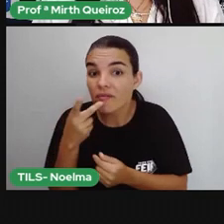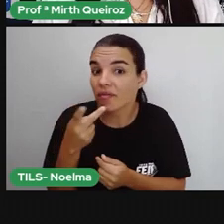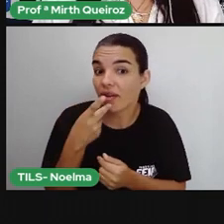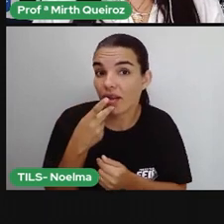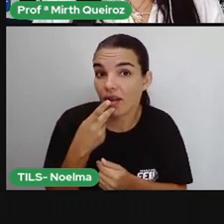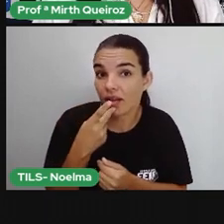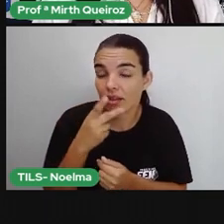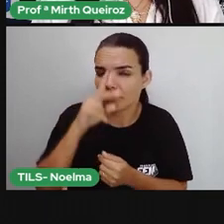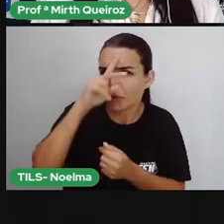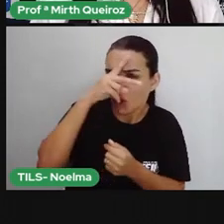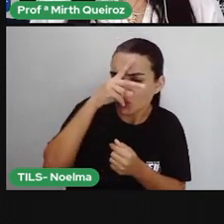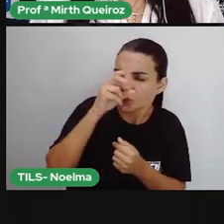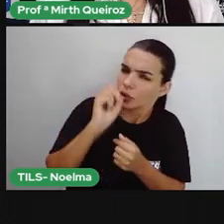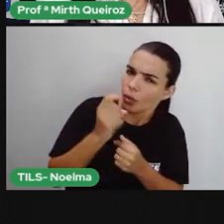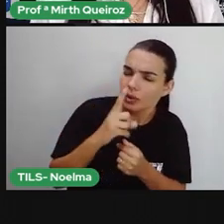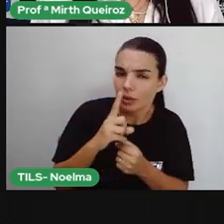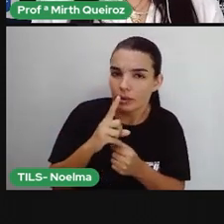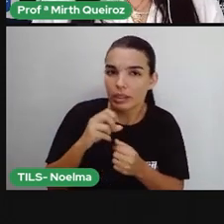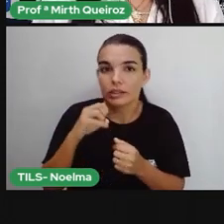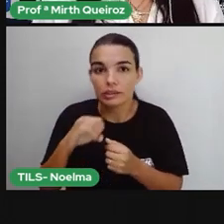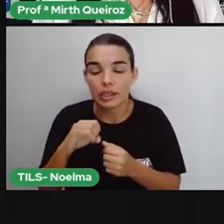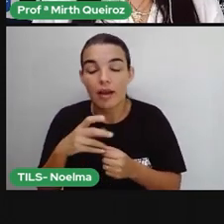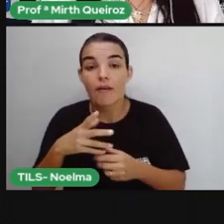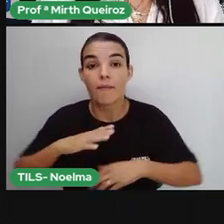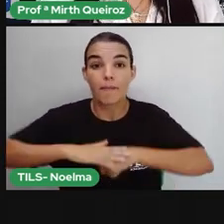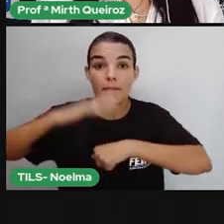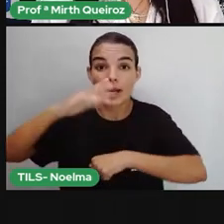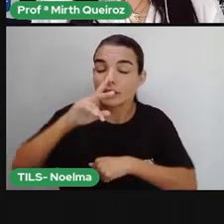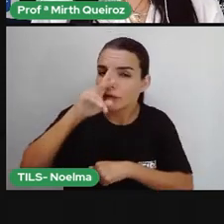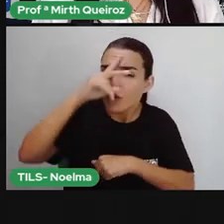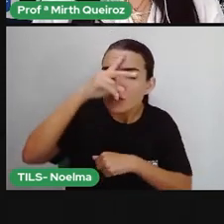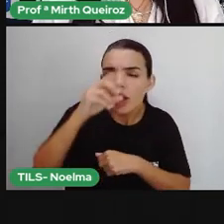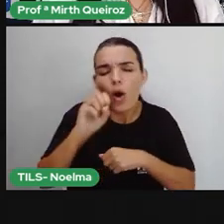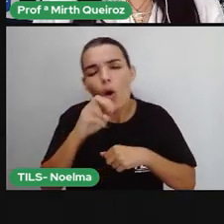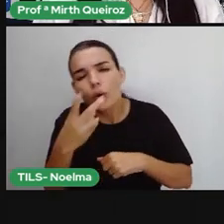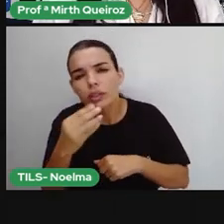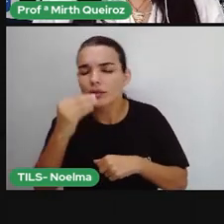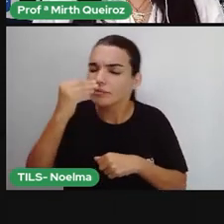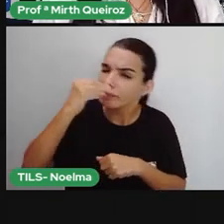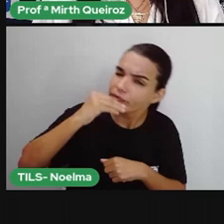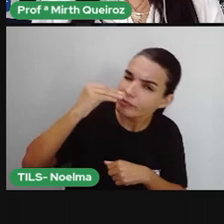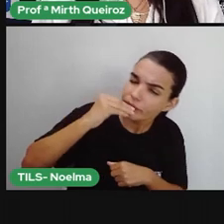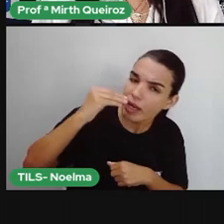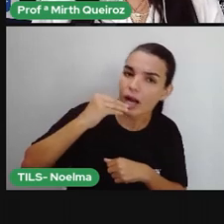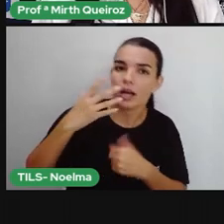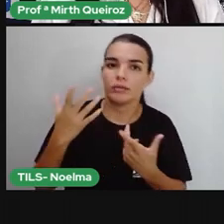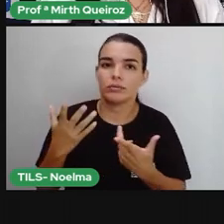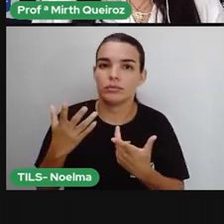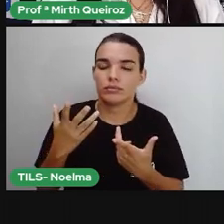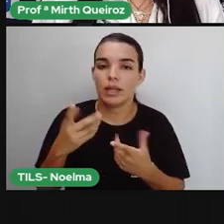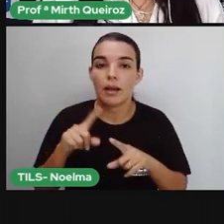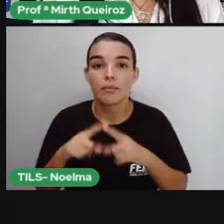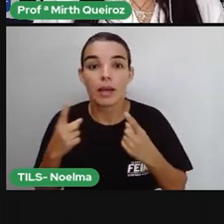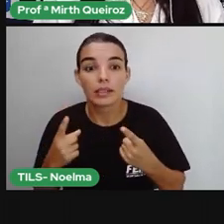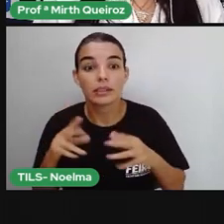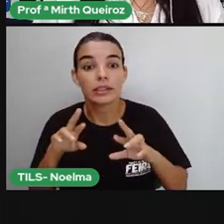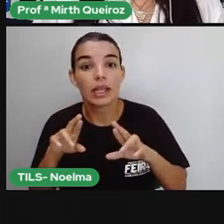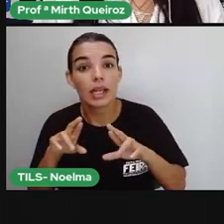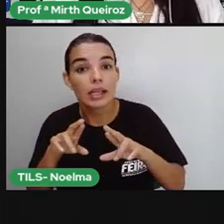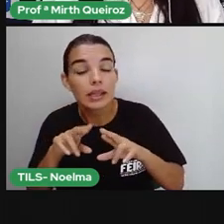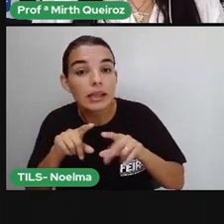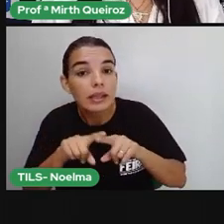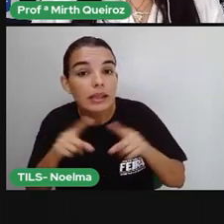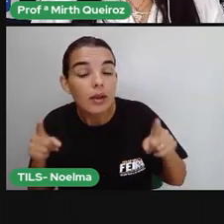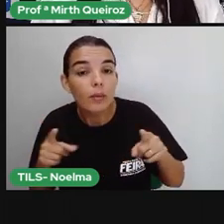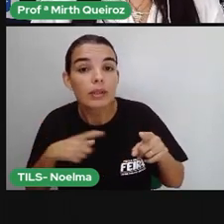percebemos que algumas são pronunciadas com mais força e outras são pronunciadas com menos força. Então aquelas que têm